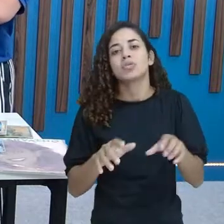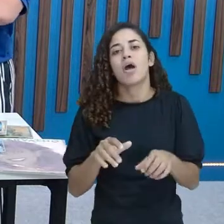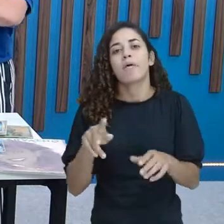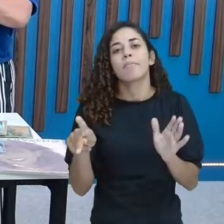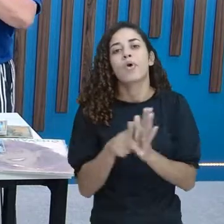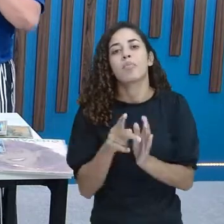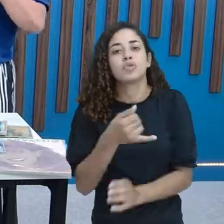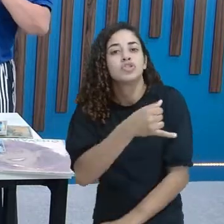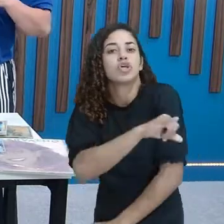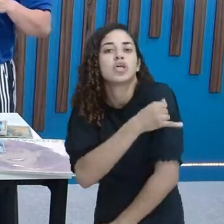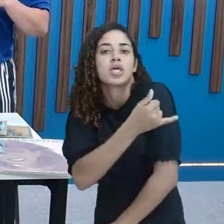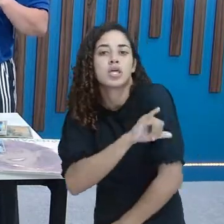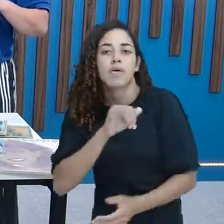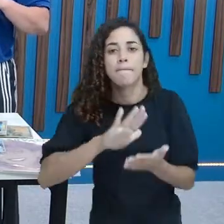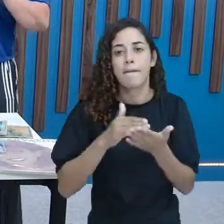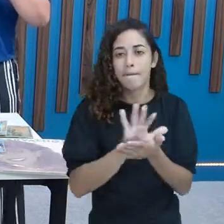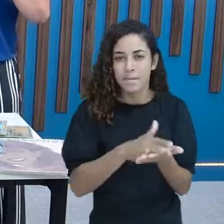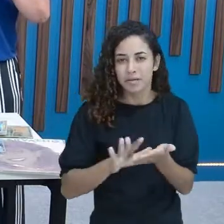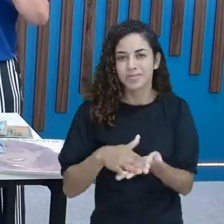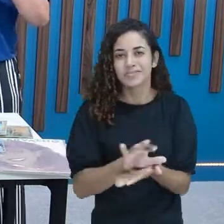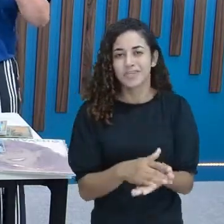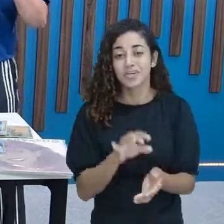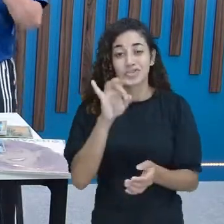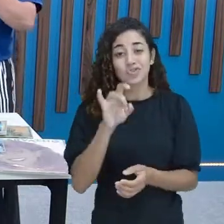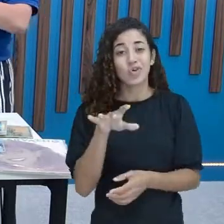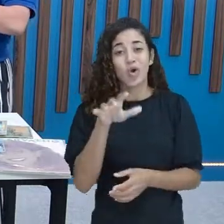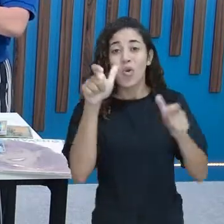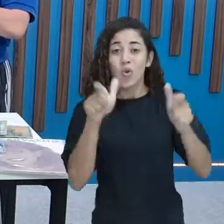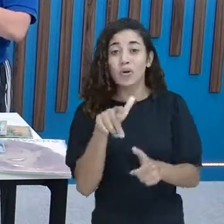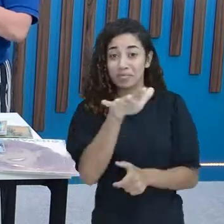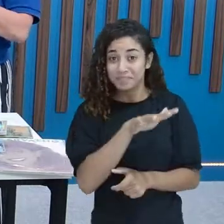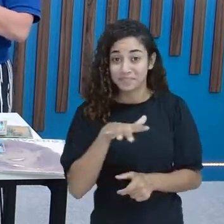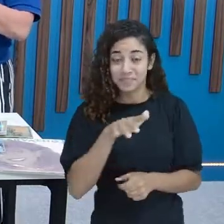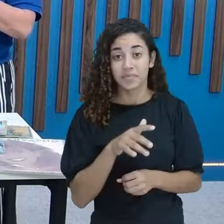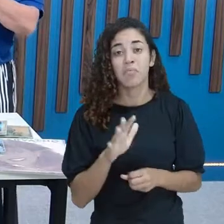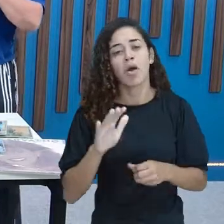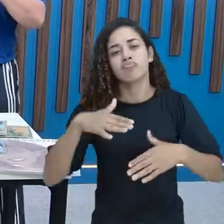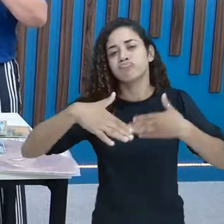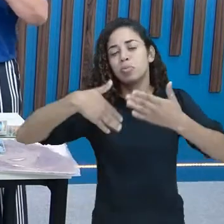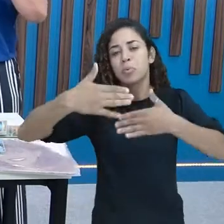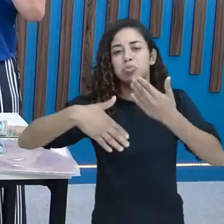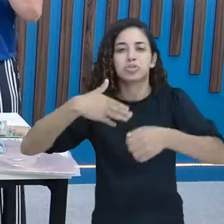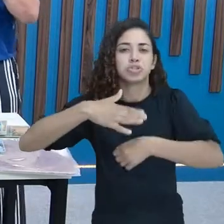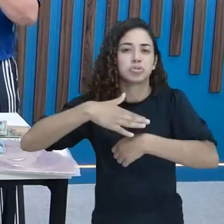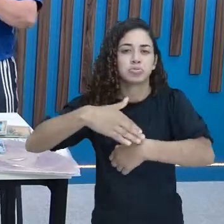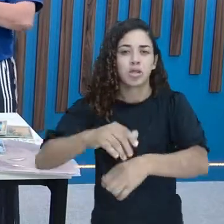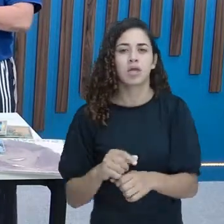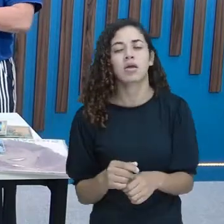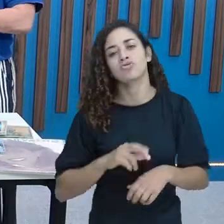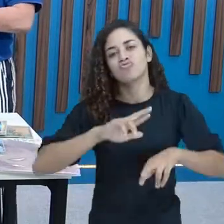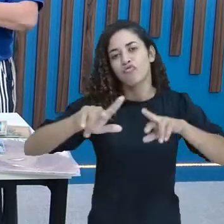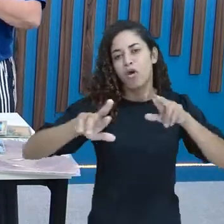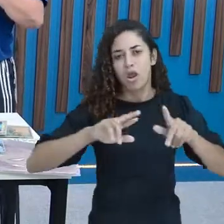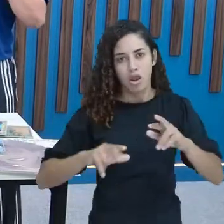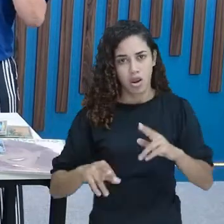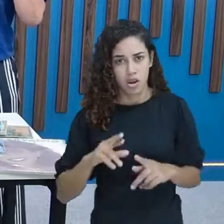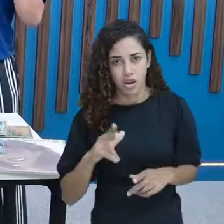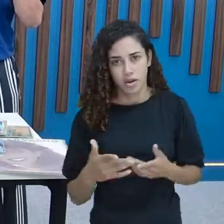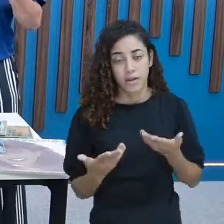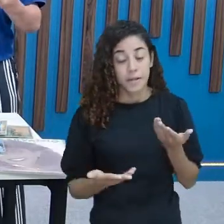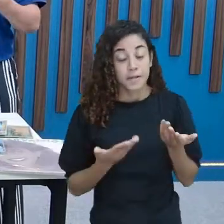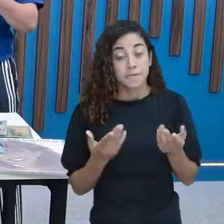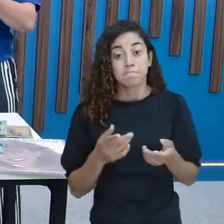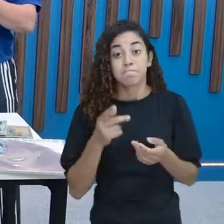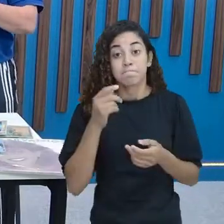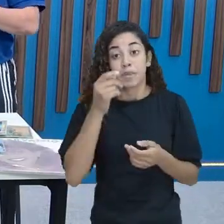o samba só eram consumidas ali Isso, que eram consumidas Mas com o tempo, com a diversificação Muita gente